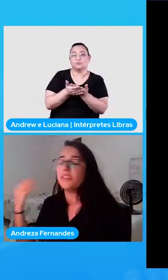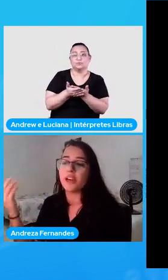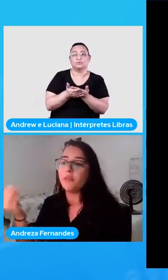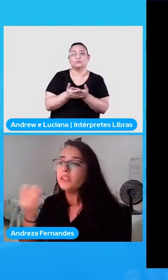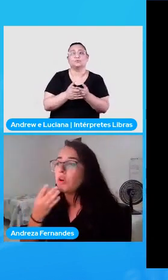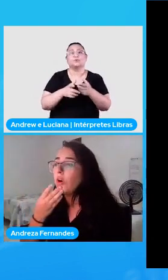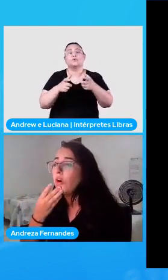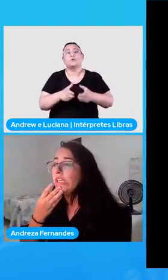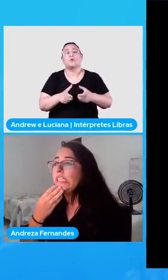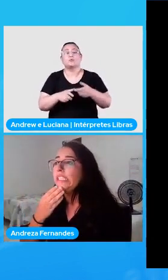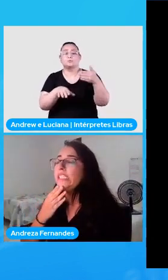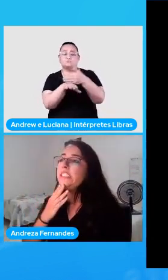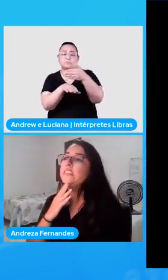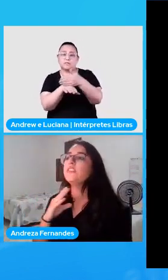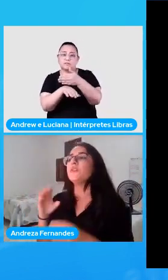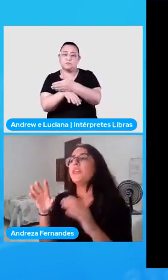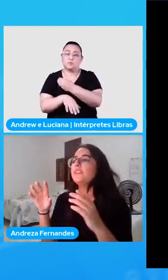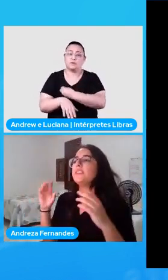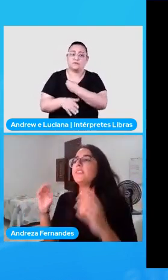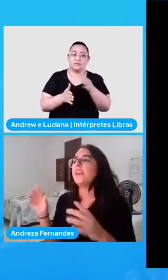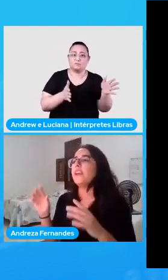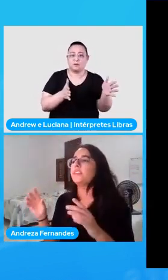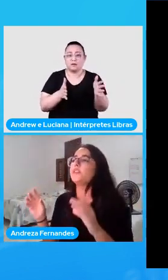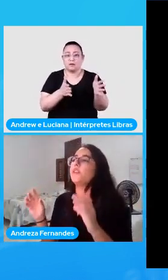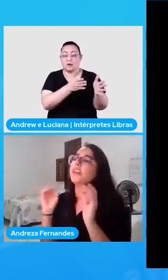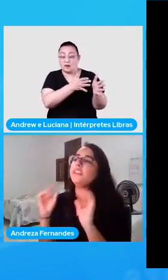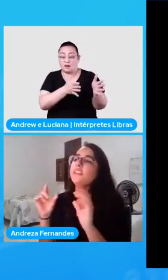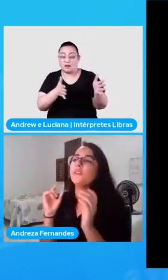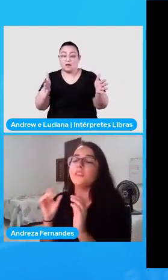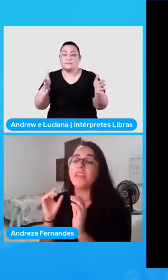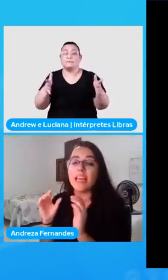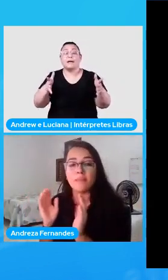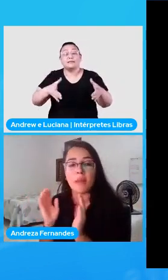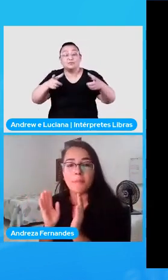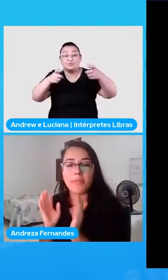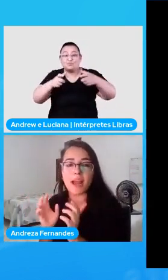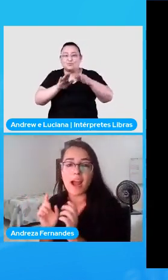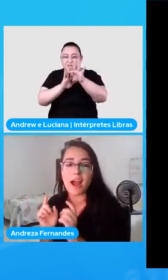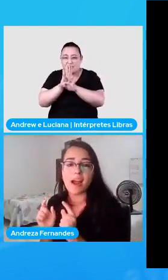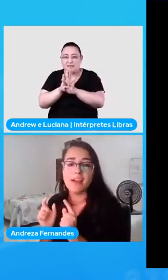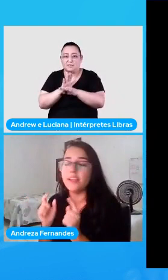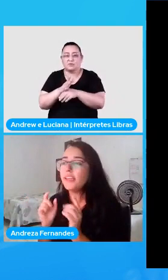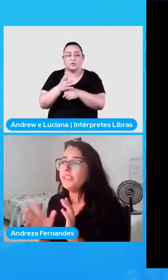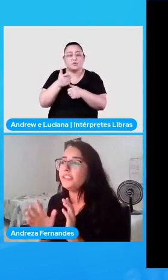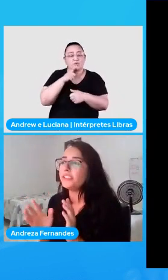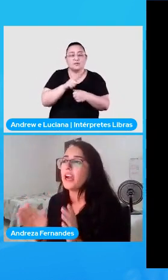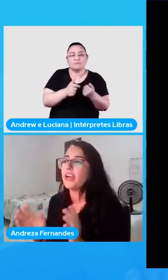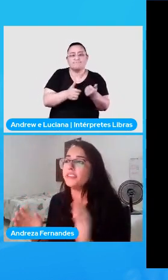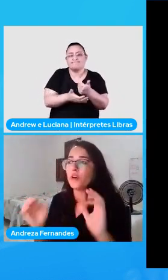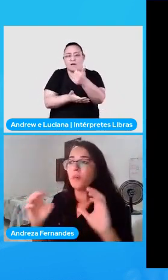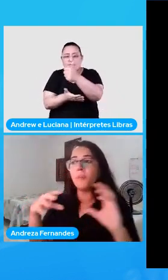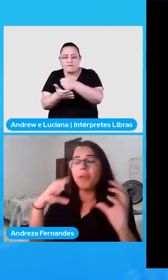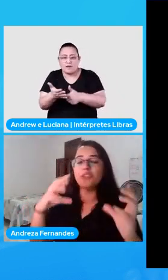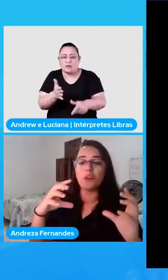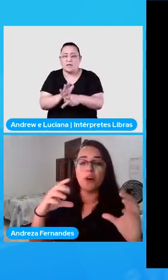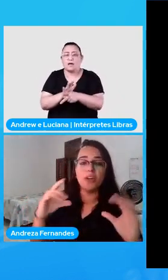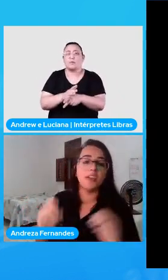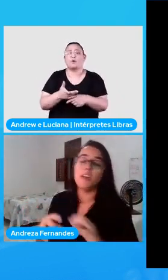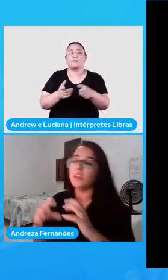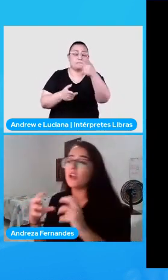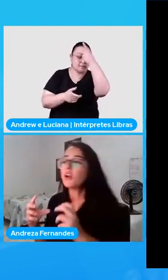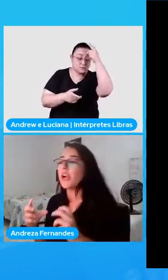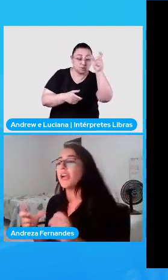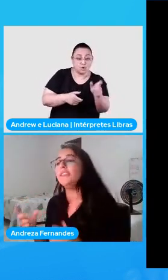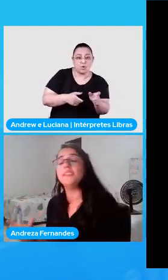né, onde ele frequentou. E nisso, nesse texto, a gente consegue mapear entidades como pessoa,